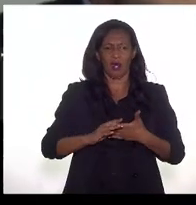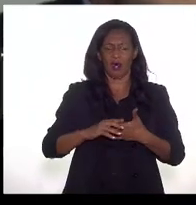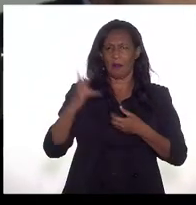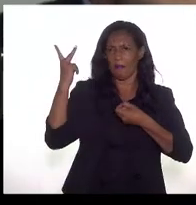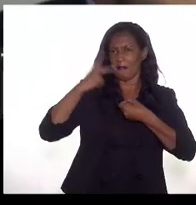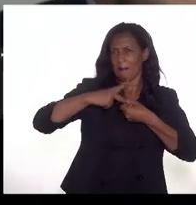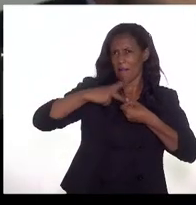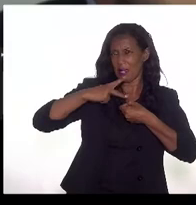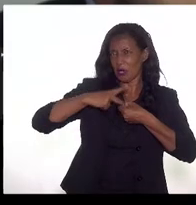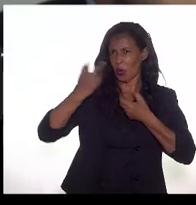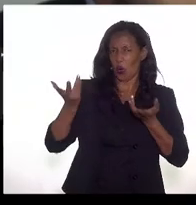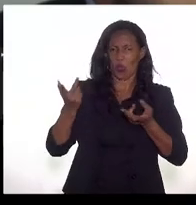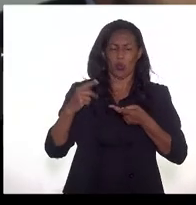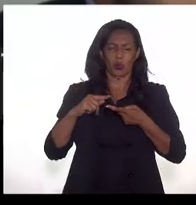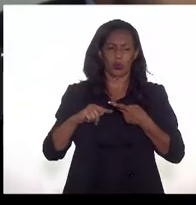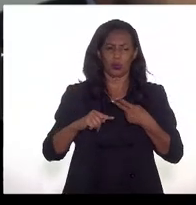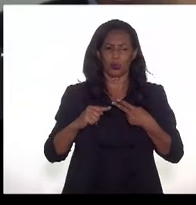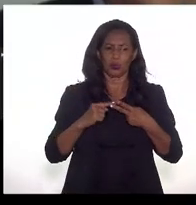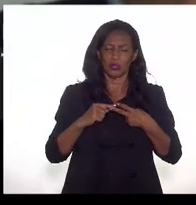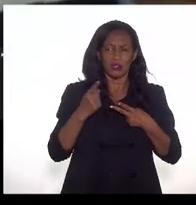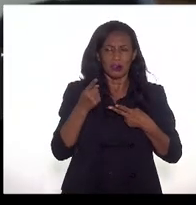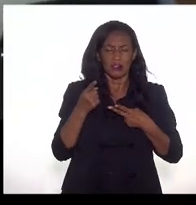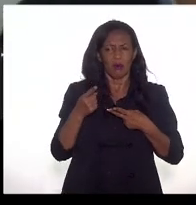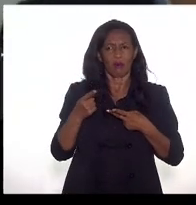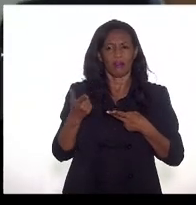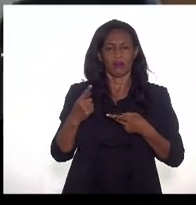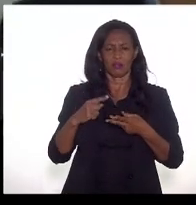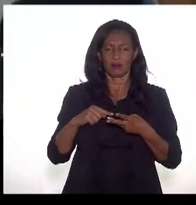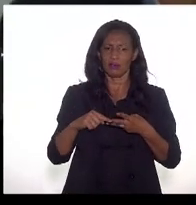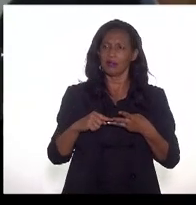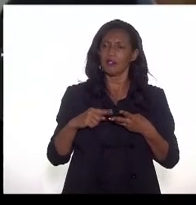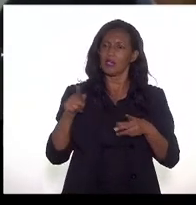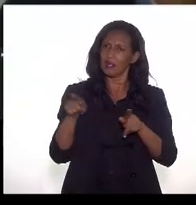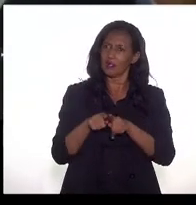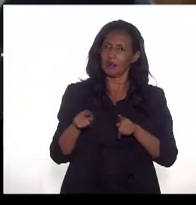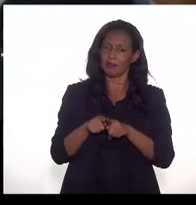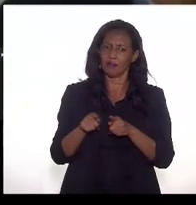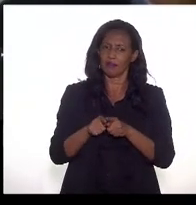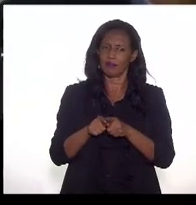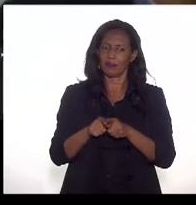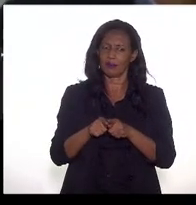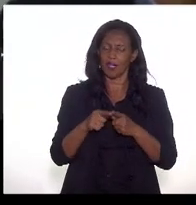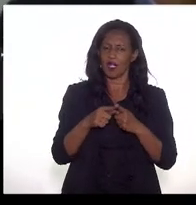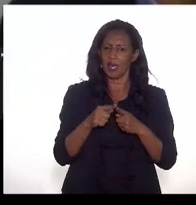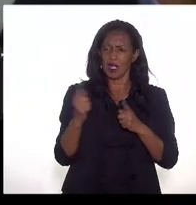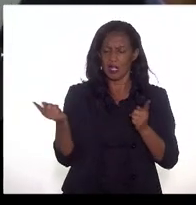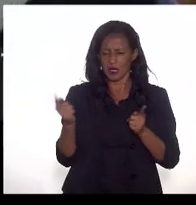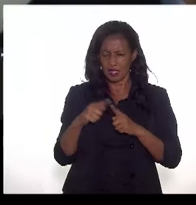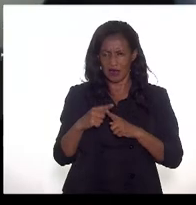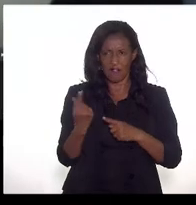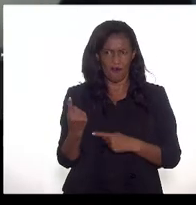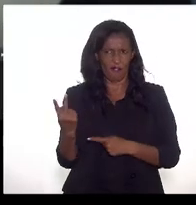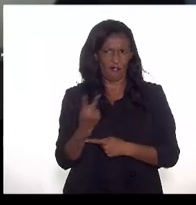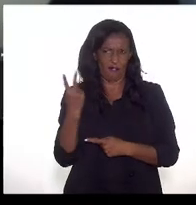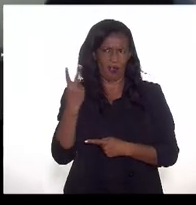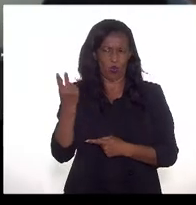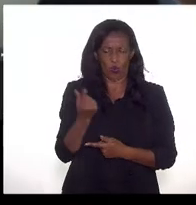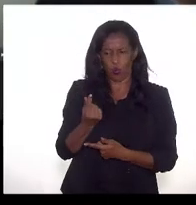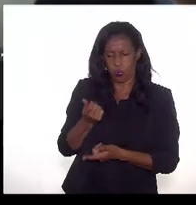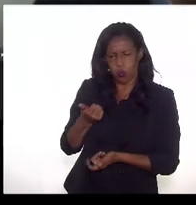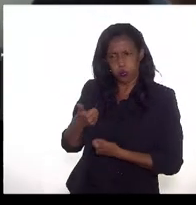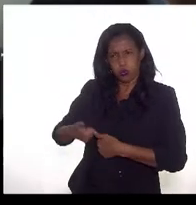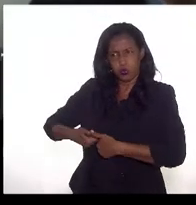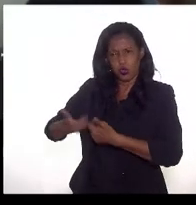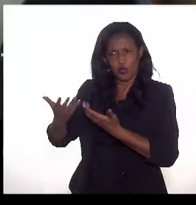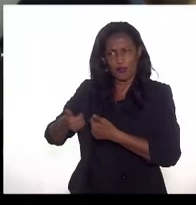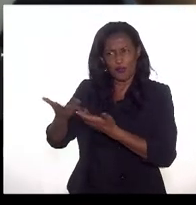petróleo grande, então está considerado, evidentemente, nesse preço de venda o gás como